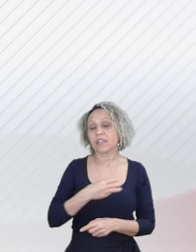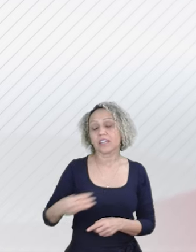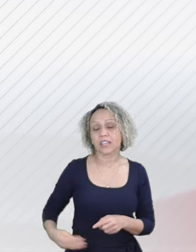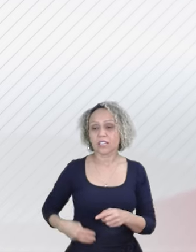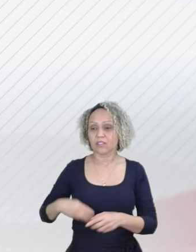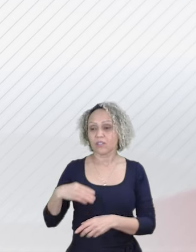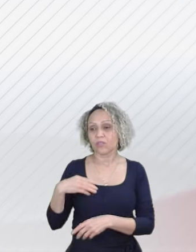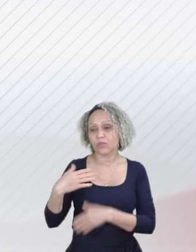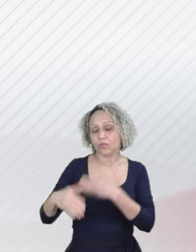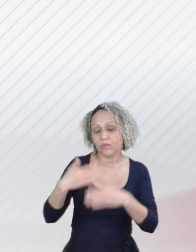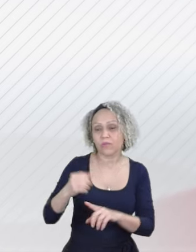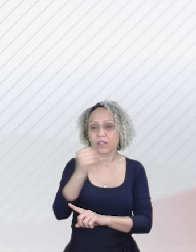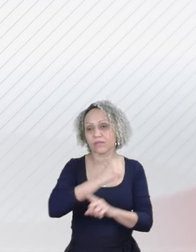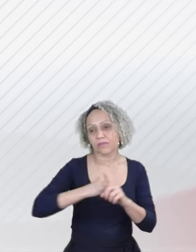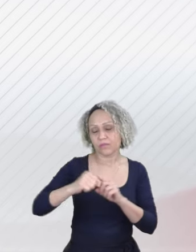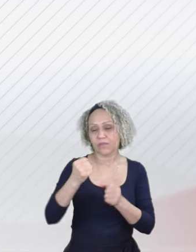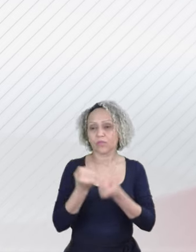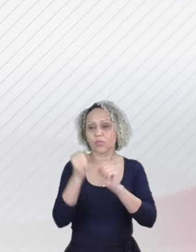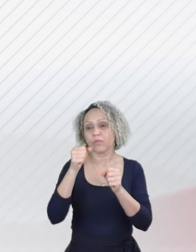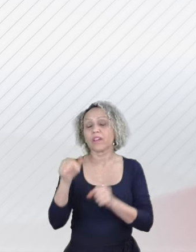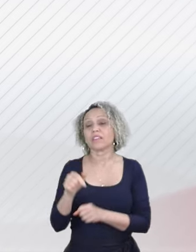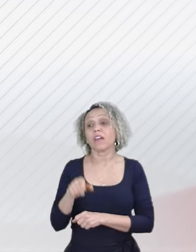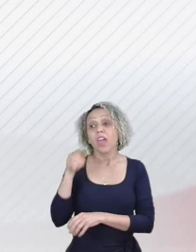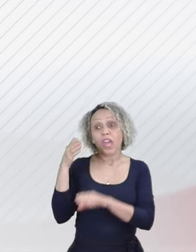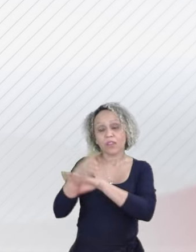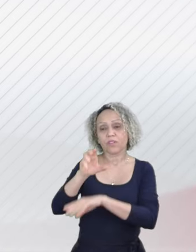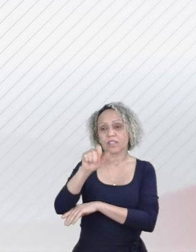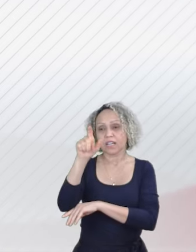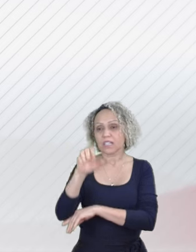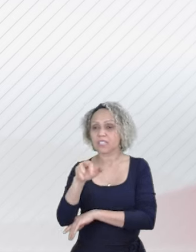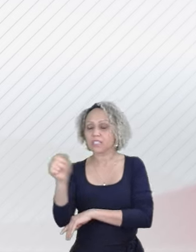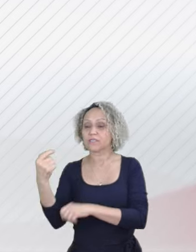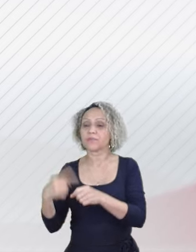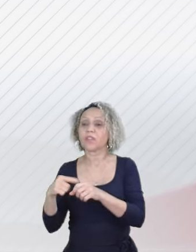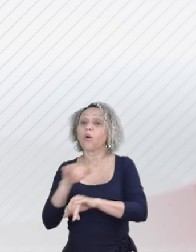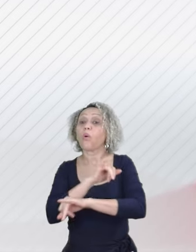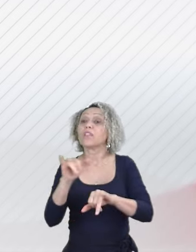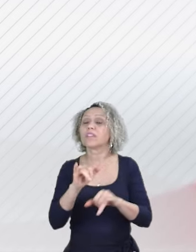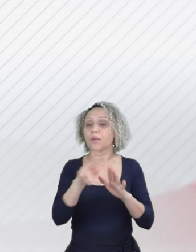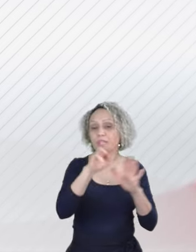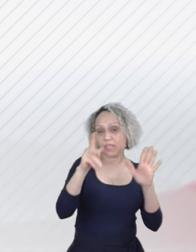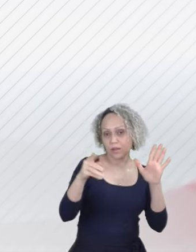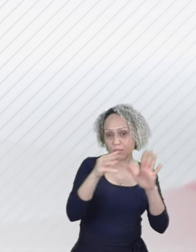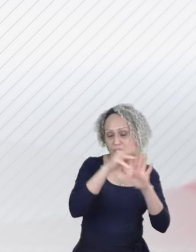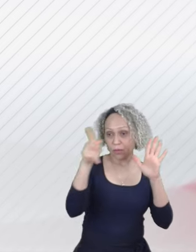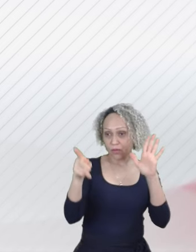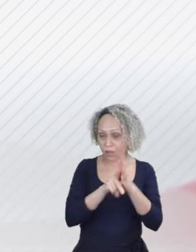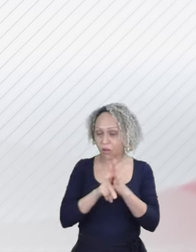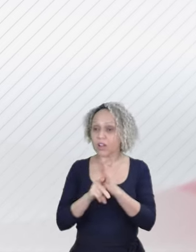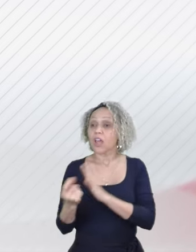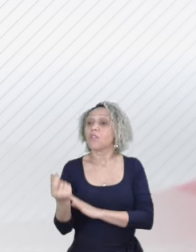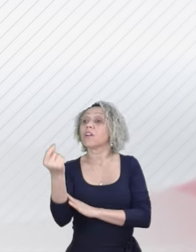Indústria, Comércio e Serviços, Geraldo Alckmin, em visita à cidade de Caxias do Sul. O auxílio será definido por medida